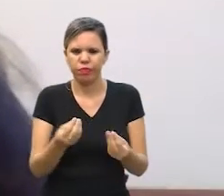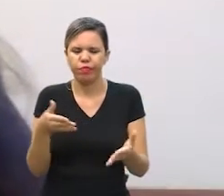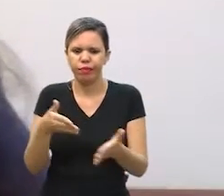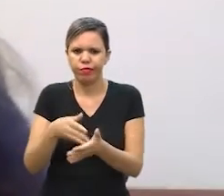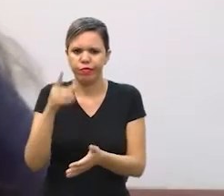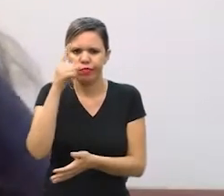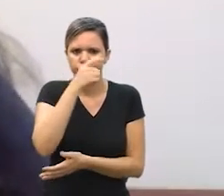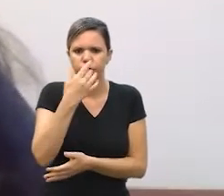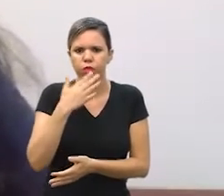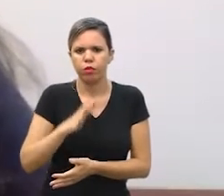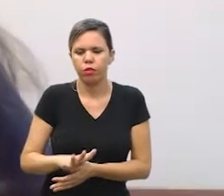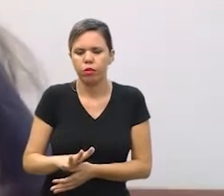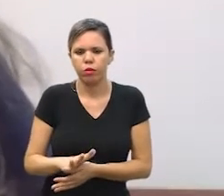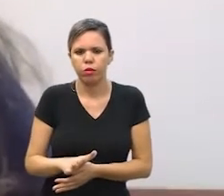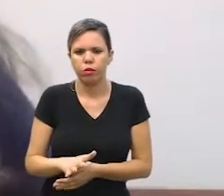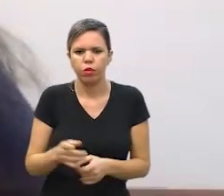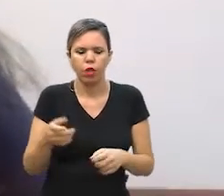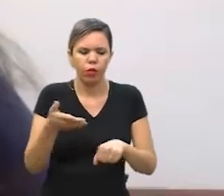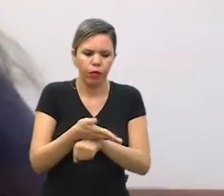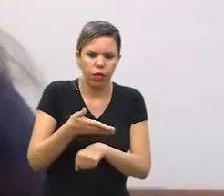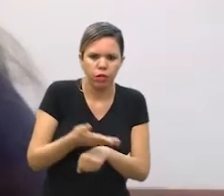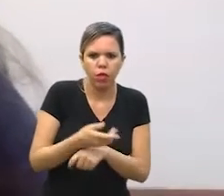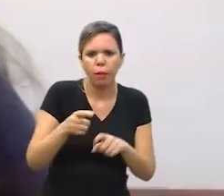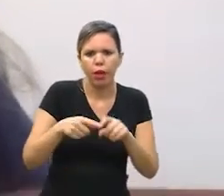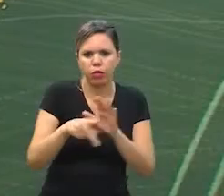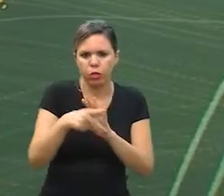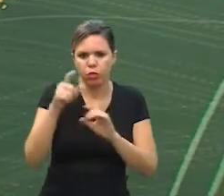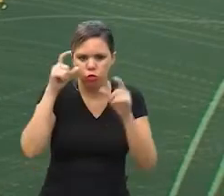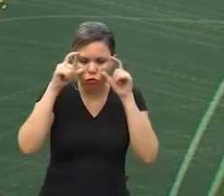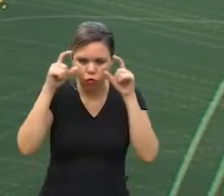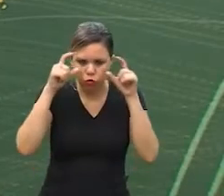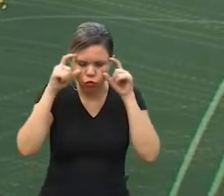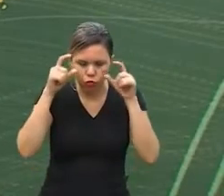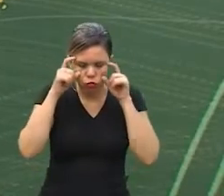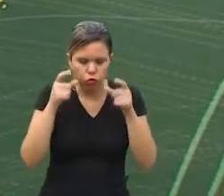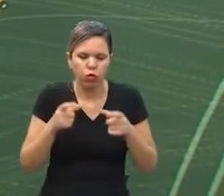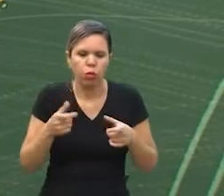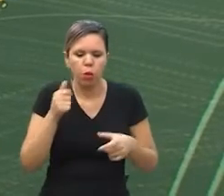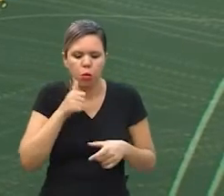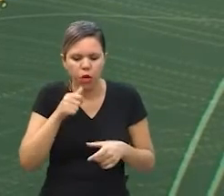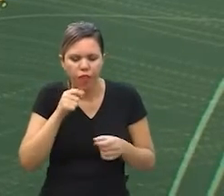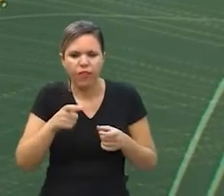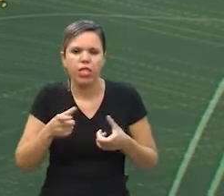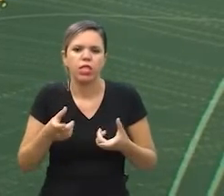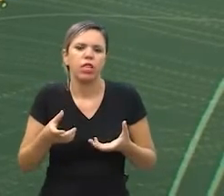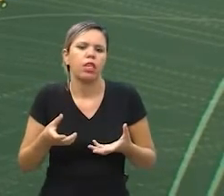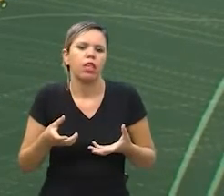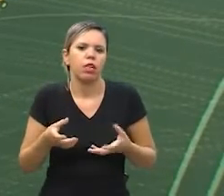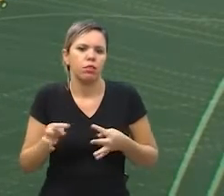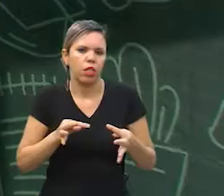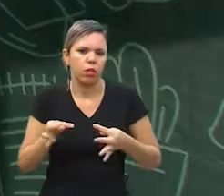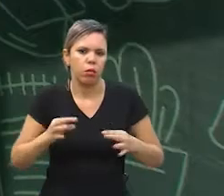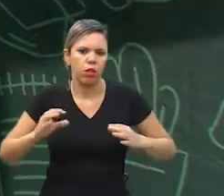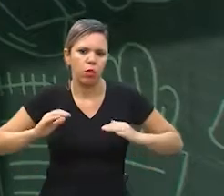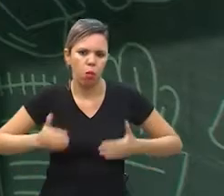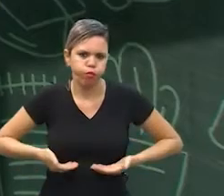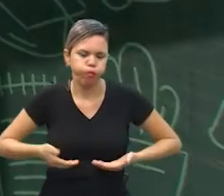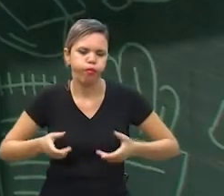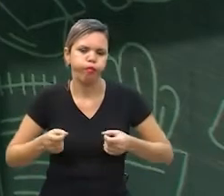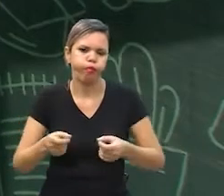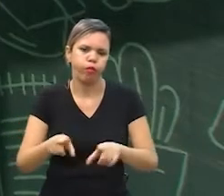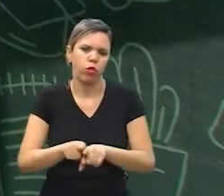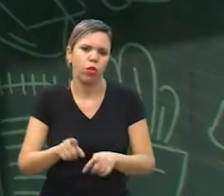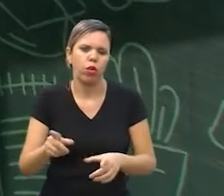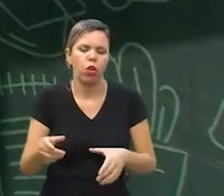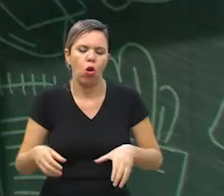dificuldade de uma criança passar no oftalmologista uma mulher fazer diagnóstico de um câncer de mama que acaba sendo tardio de um câncer de colo de